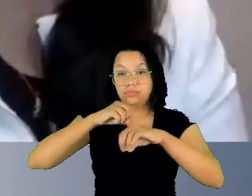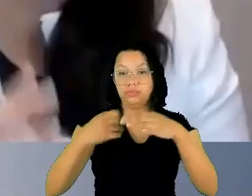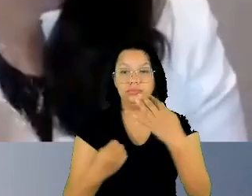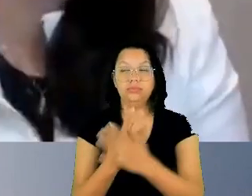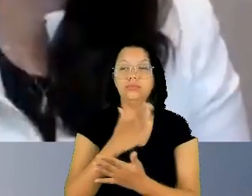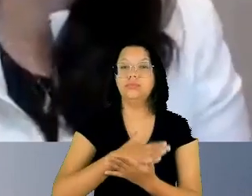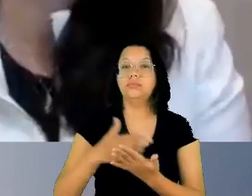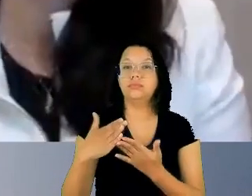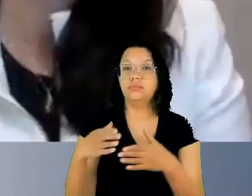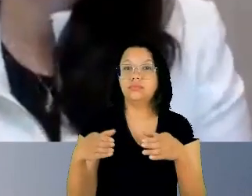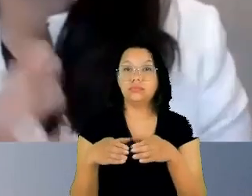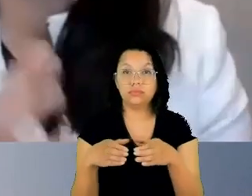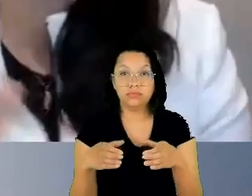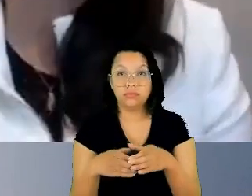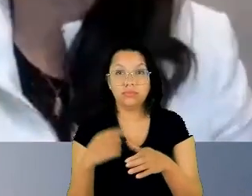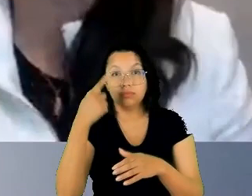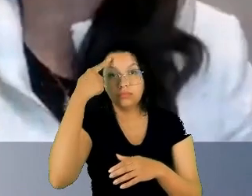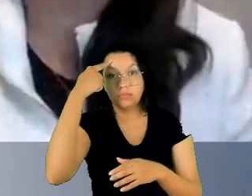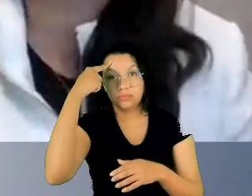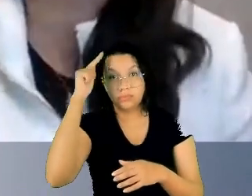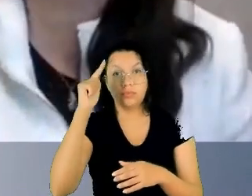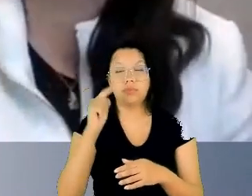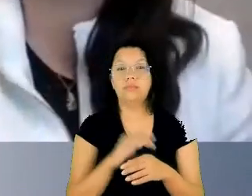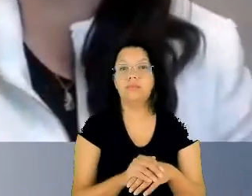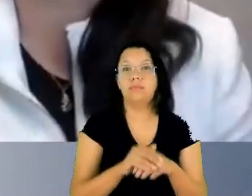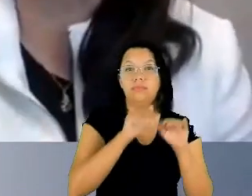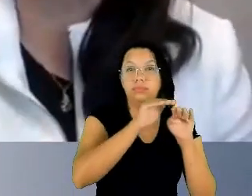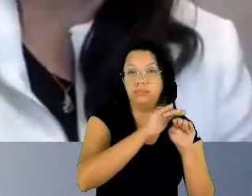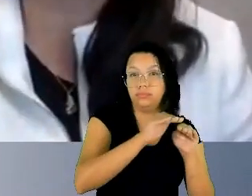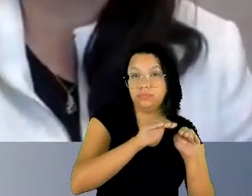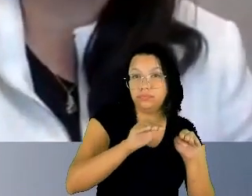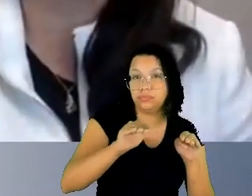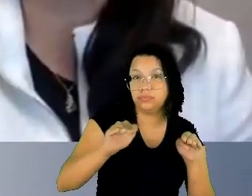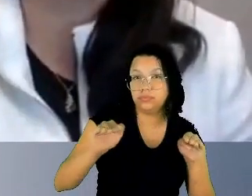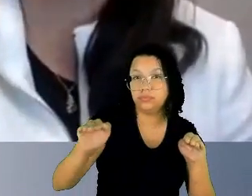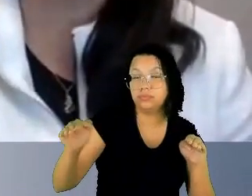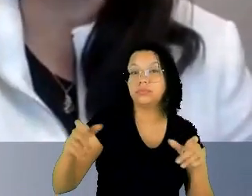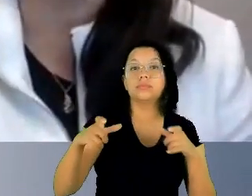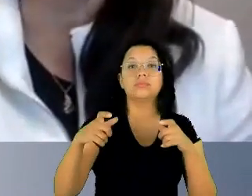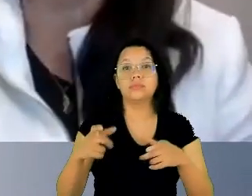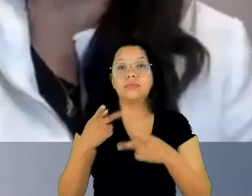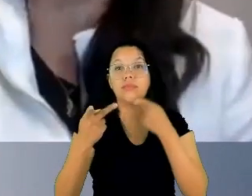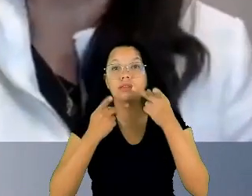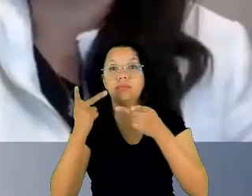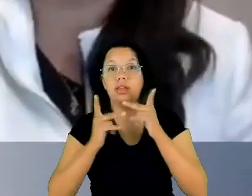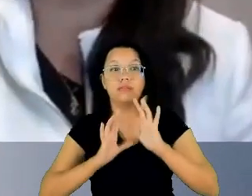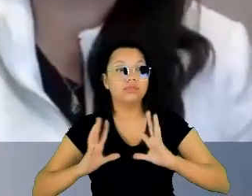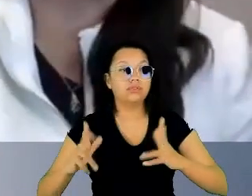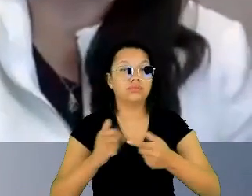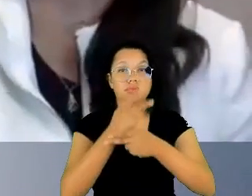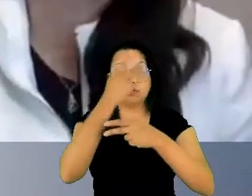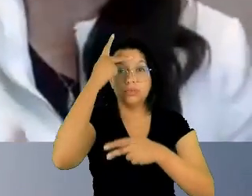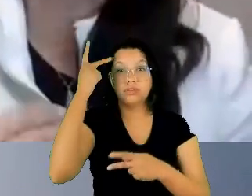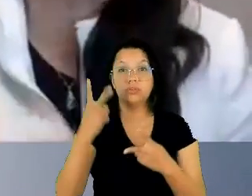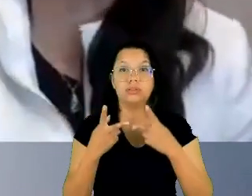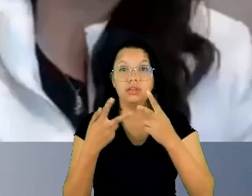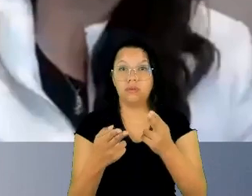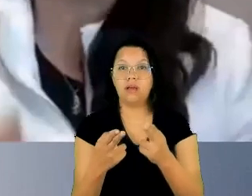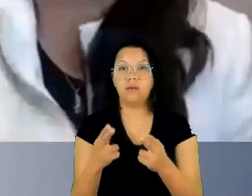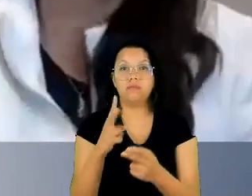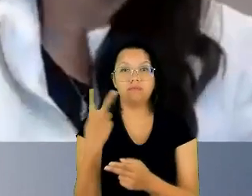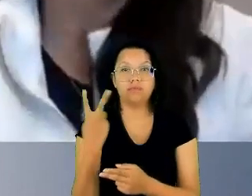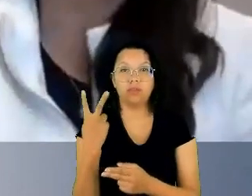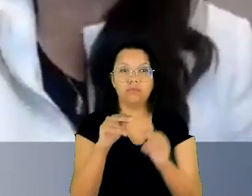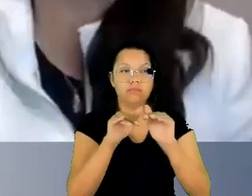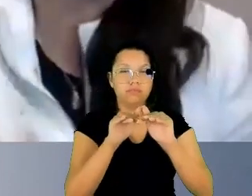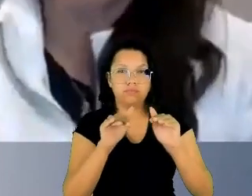horizontalidade onde a palavra de todas as pessoas tem o mesmo valor e que para nós o poder judiciário que é um poder